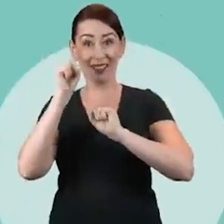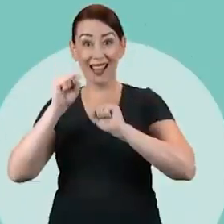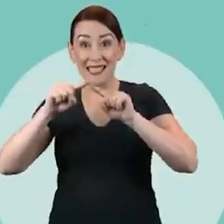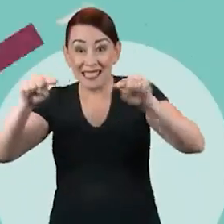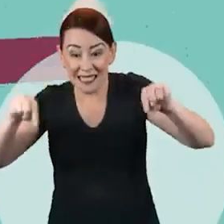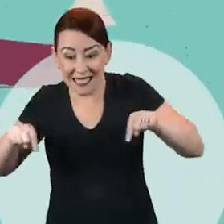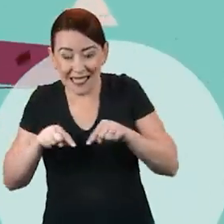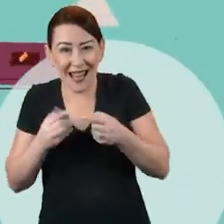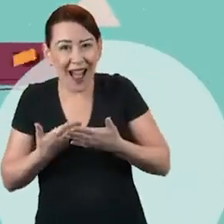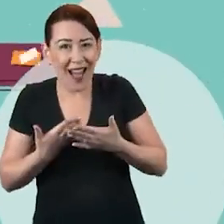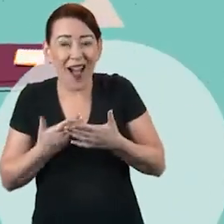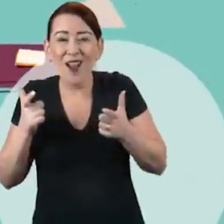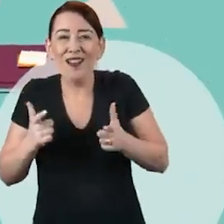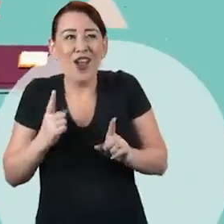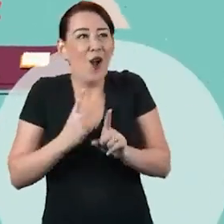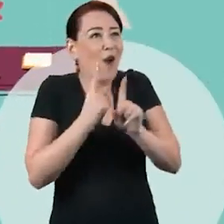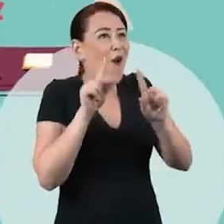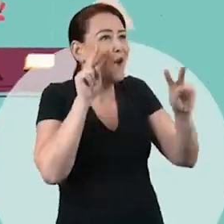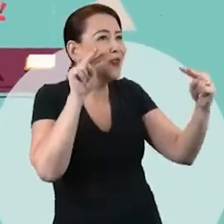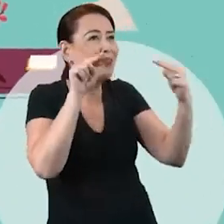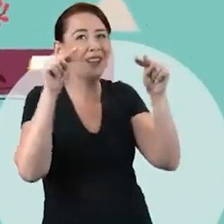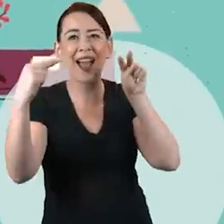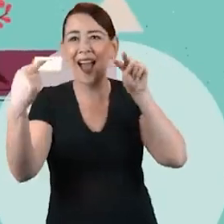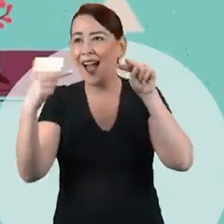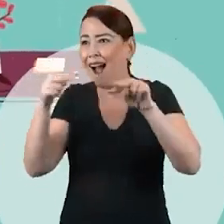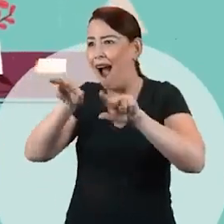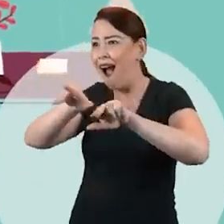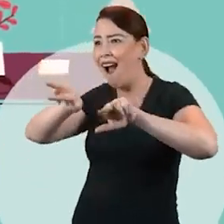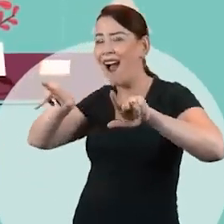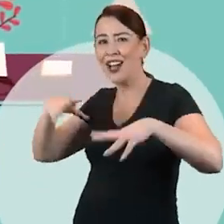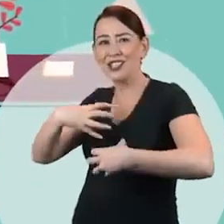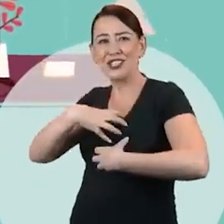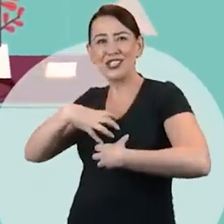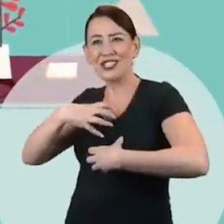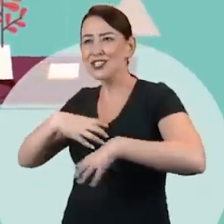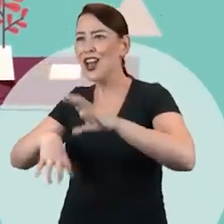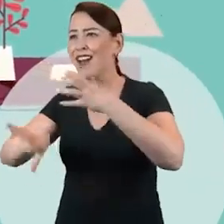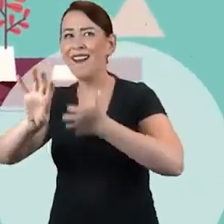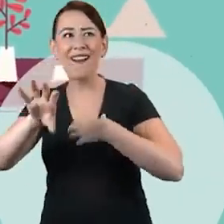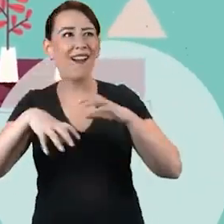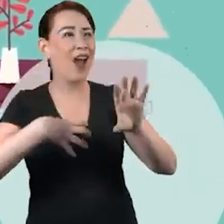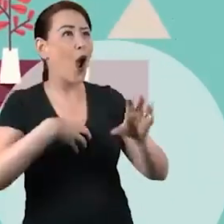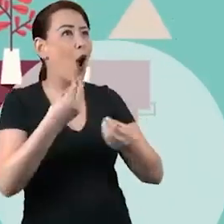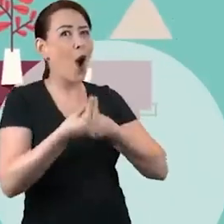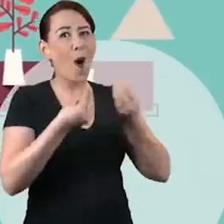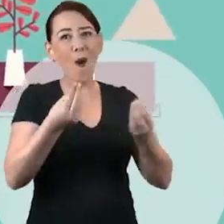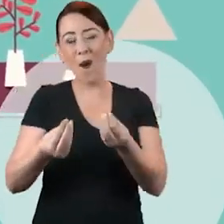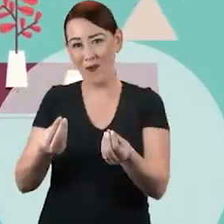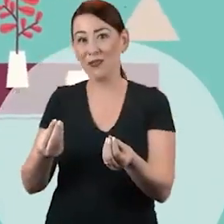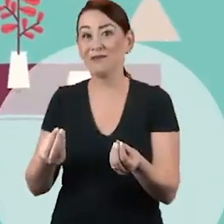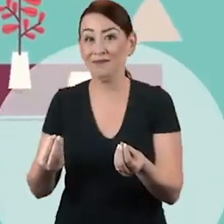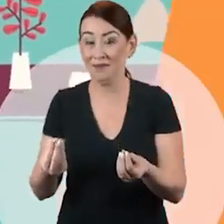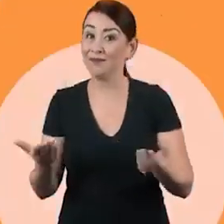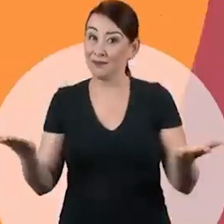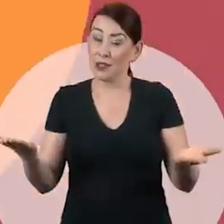aula é um lugar de encontros, experiências e jeitos os mais diferentes de ser e de estar no mundo. Hoje